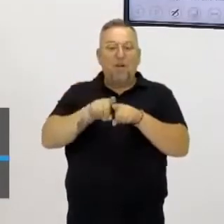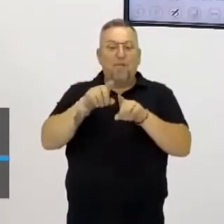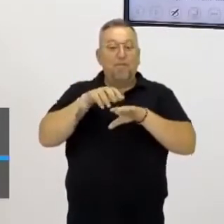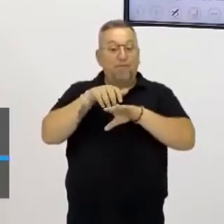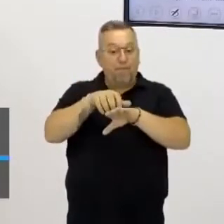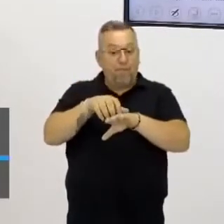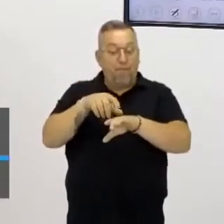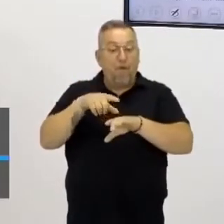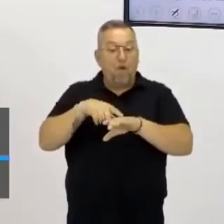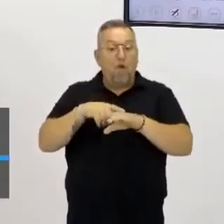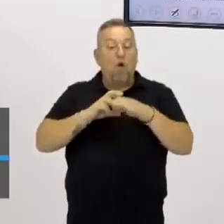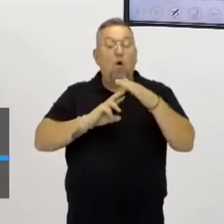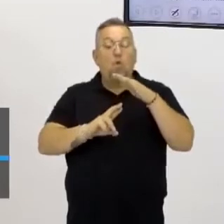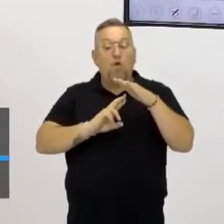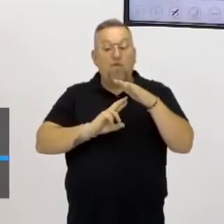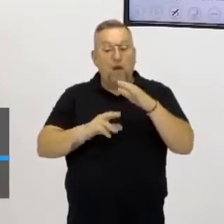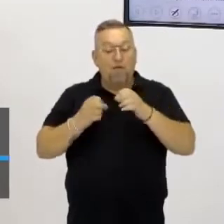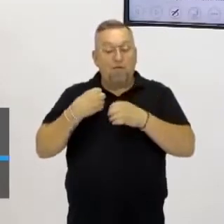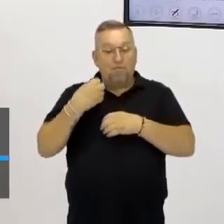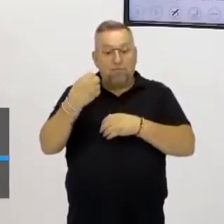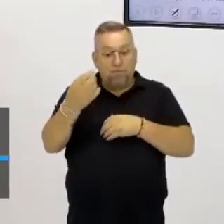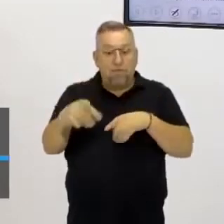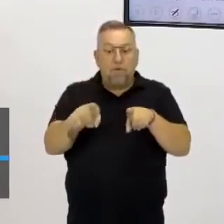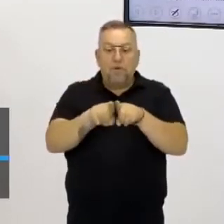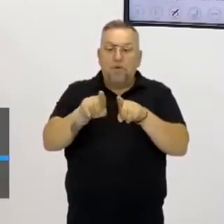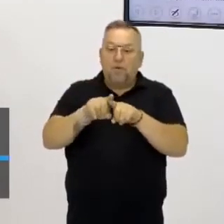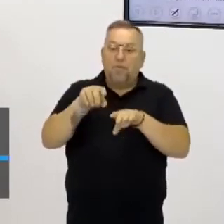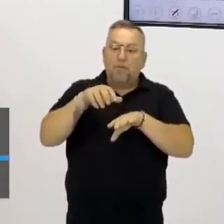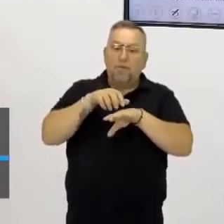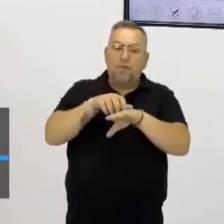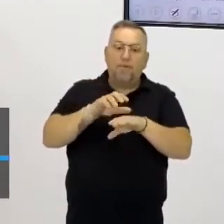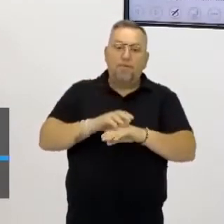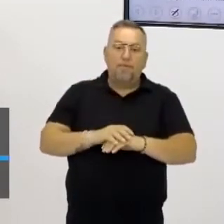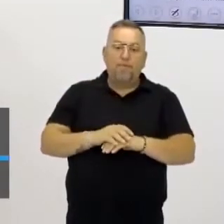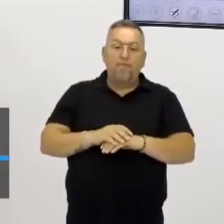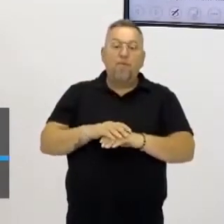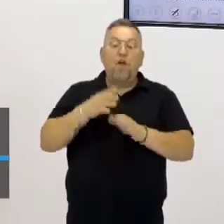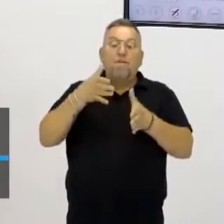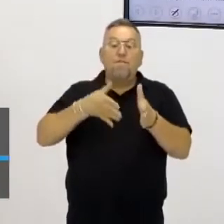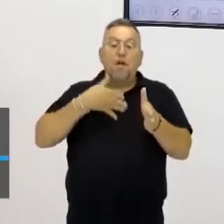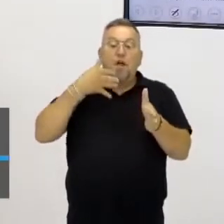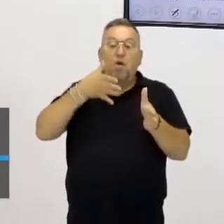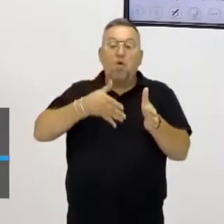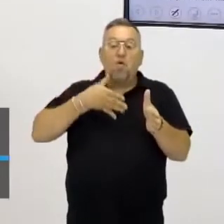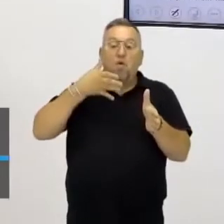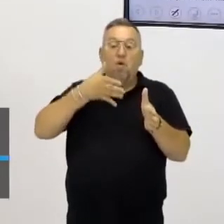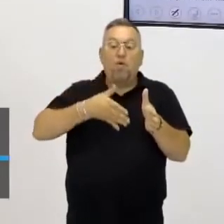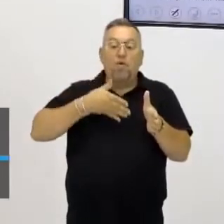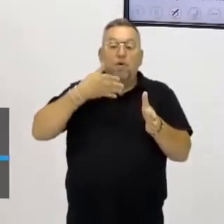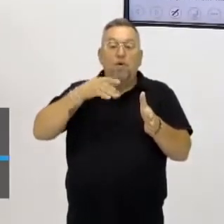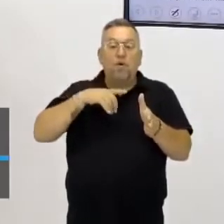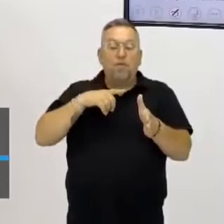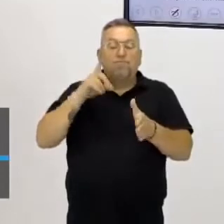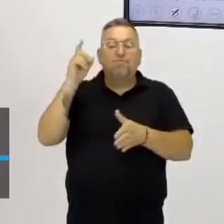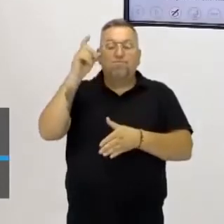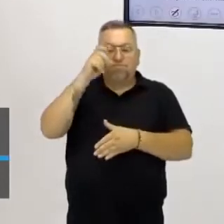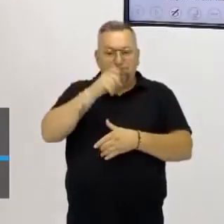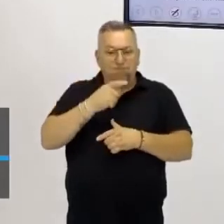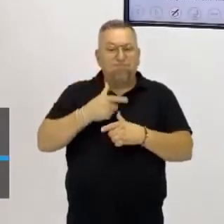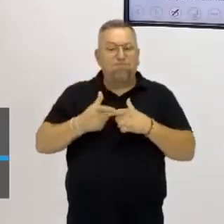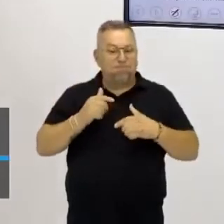transporte, principalmente rodoviários, meios de transporte ferroviário, dificulta também esse processo,